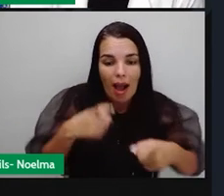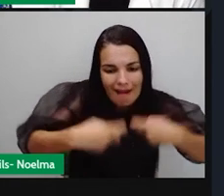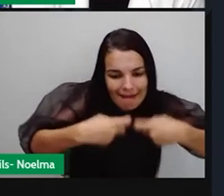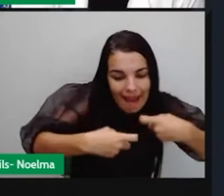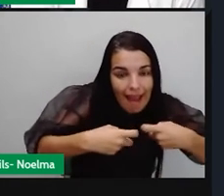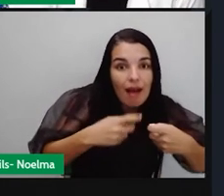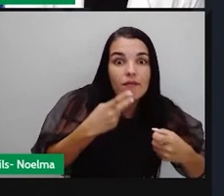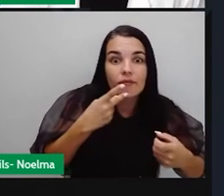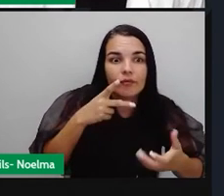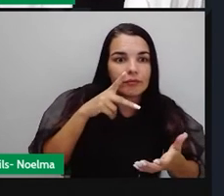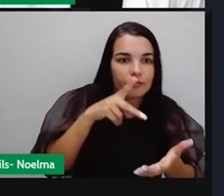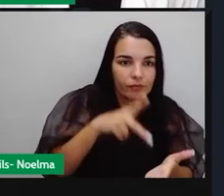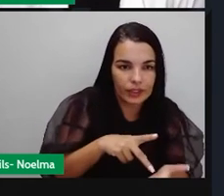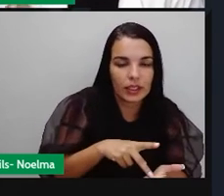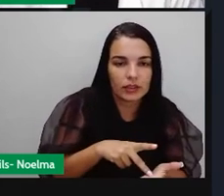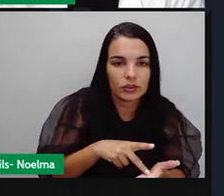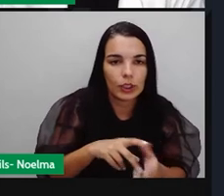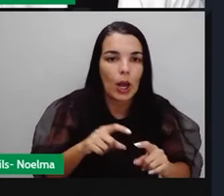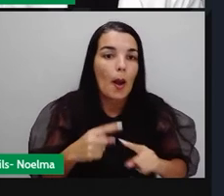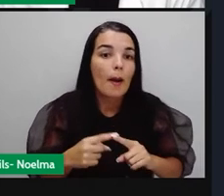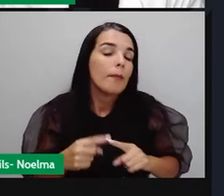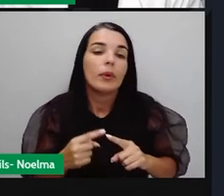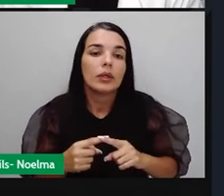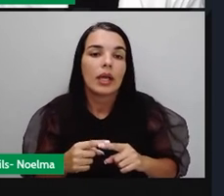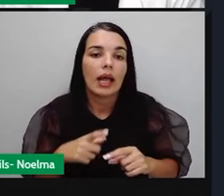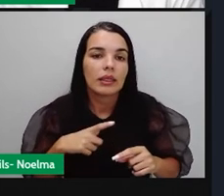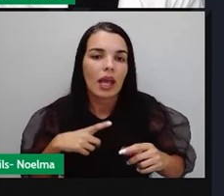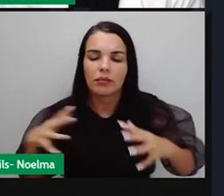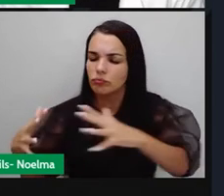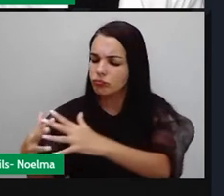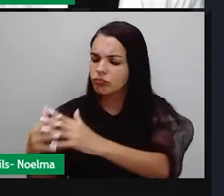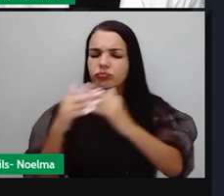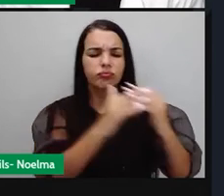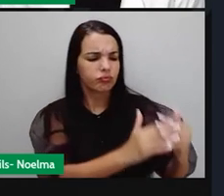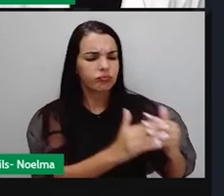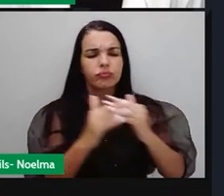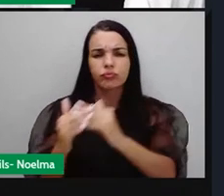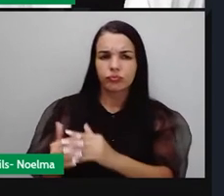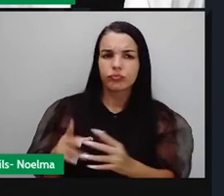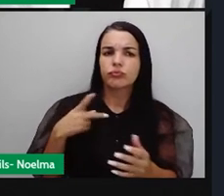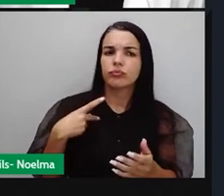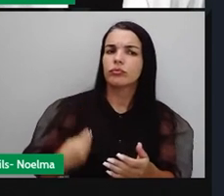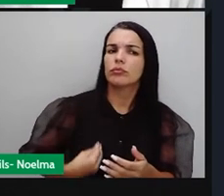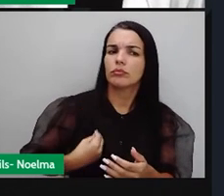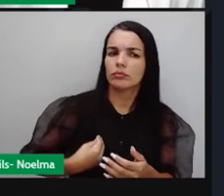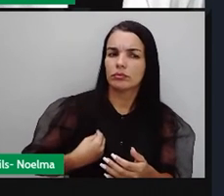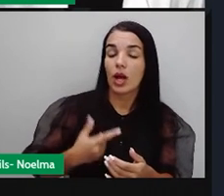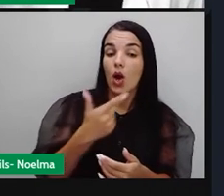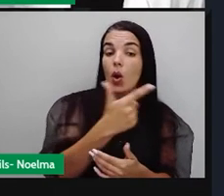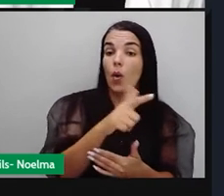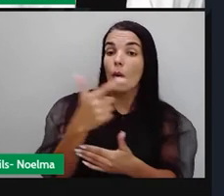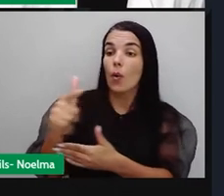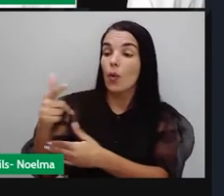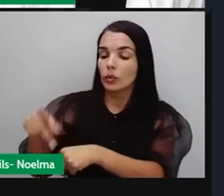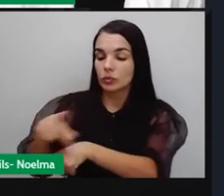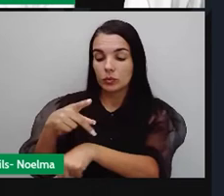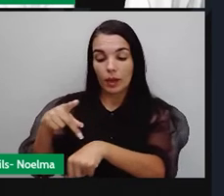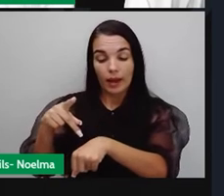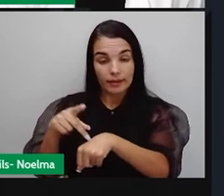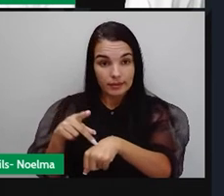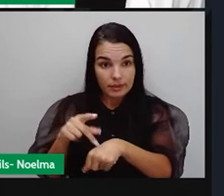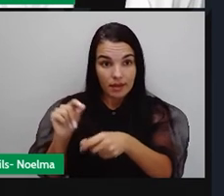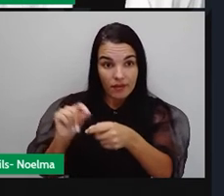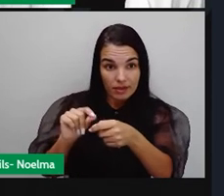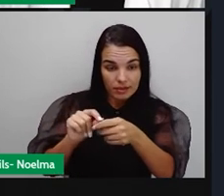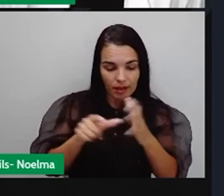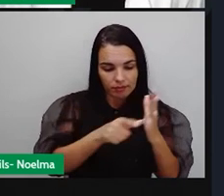menos não diretamente, porque conflitos indiretos nos quais outros países atuavam por eles, a gente